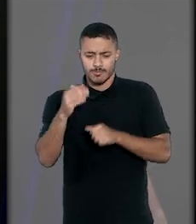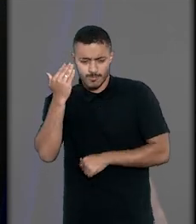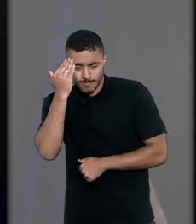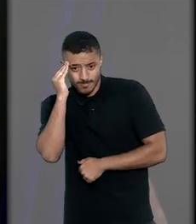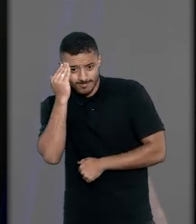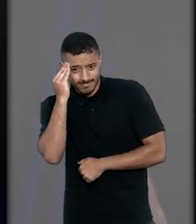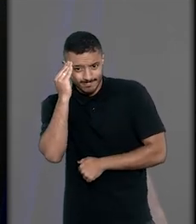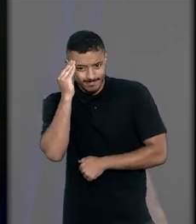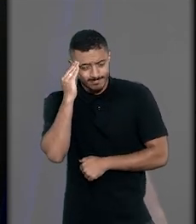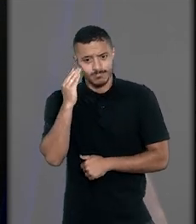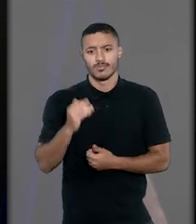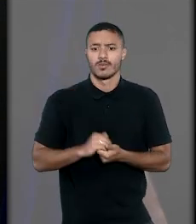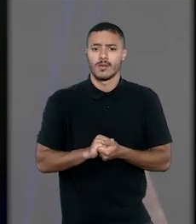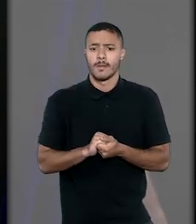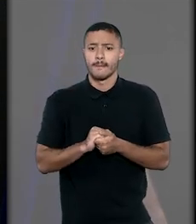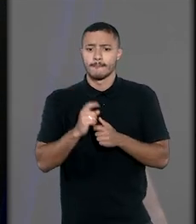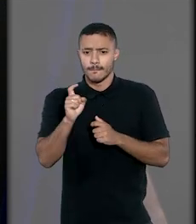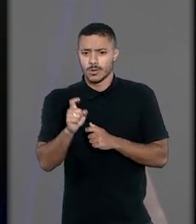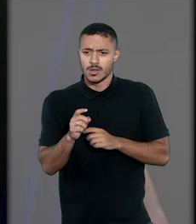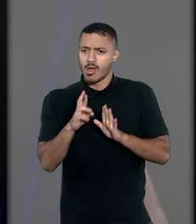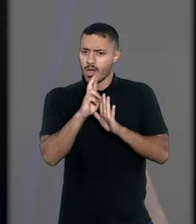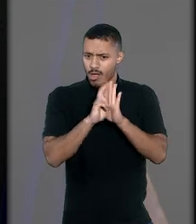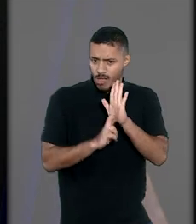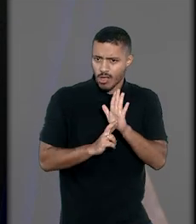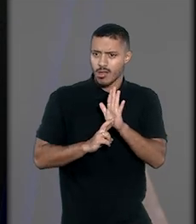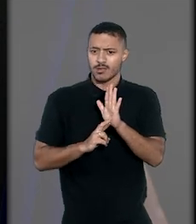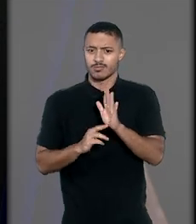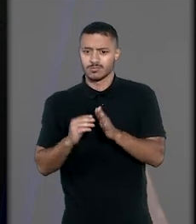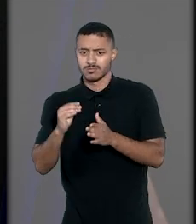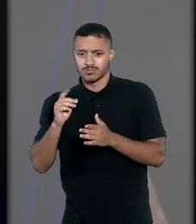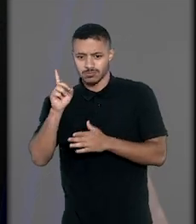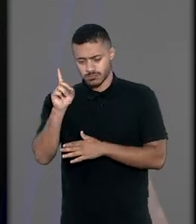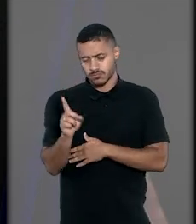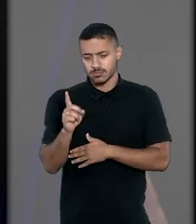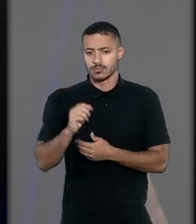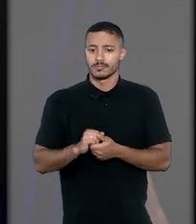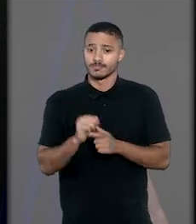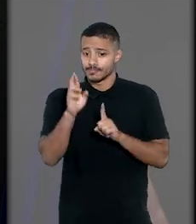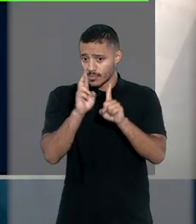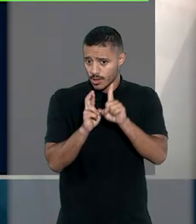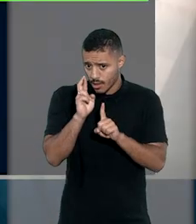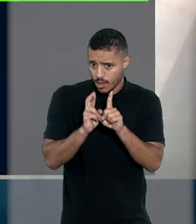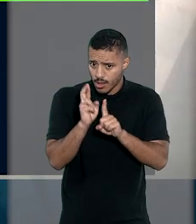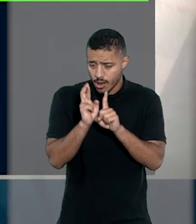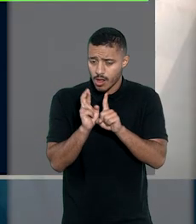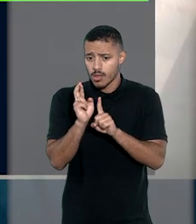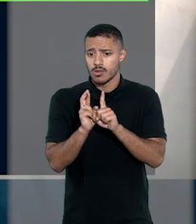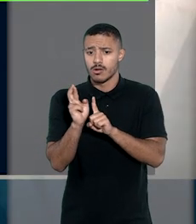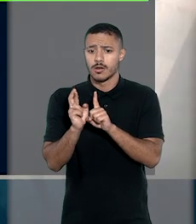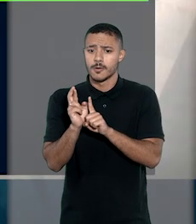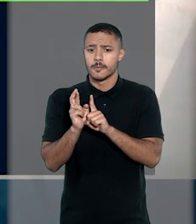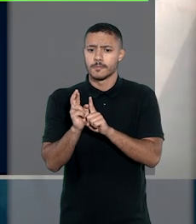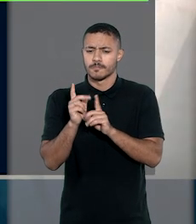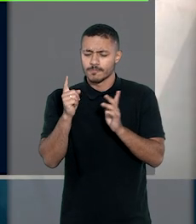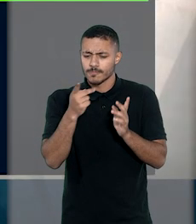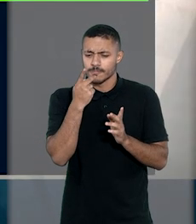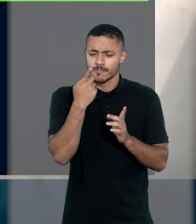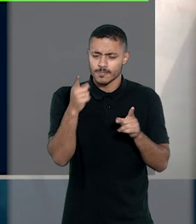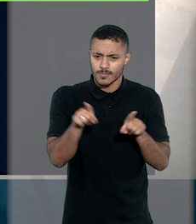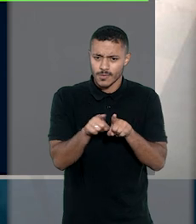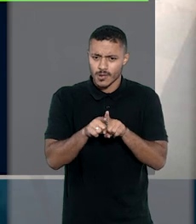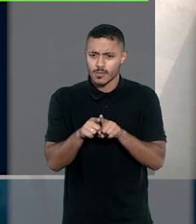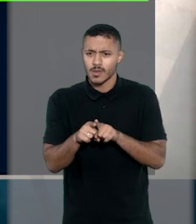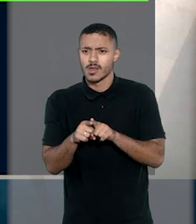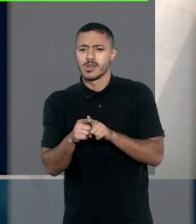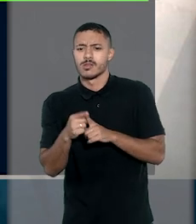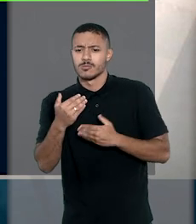e deveriam ser interpretadas estritamente, por serem regras restritivas de direito. A relatora, ministra Nancy Andrigue,